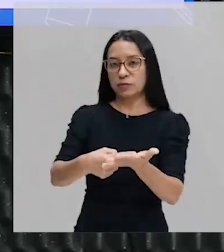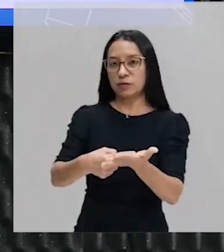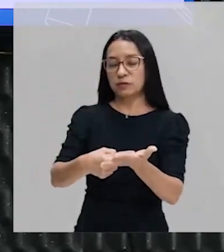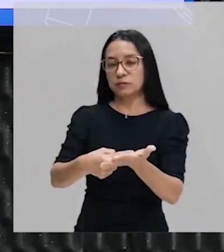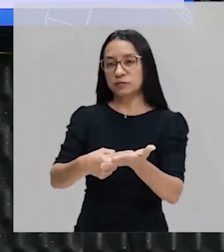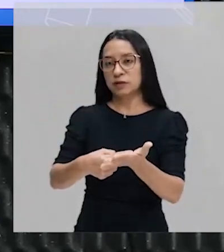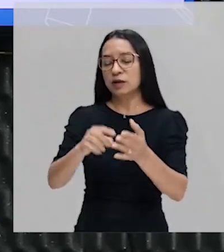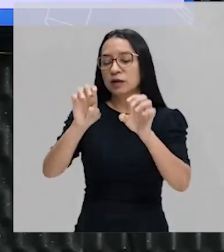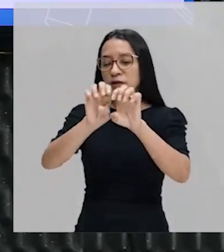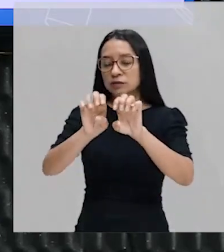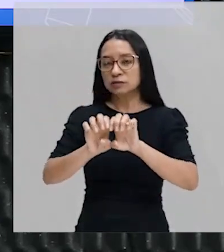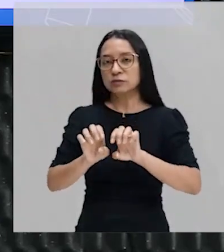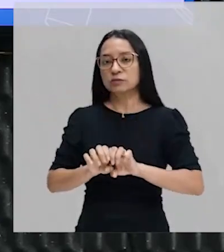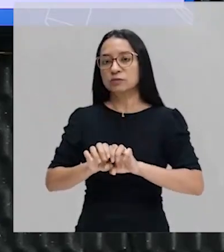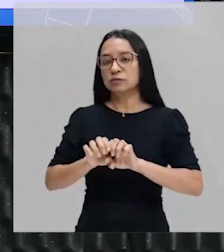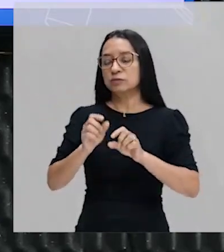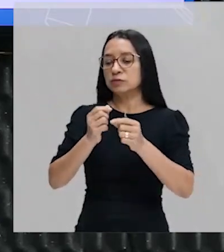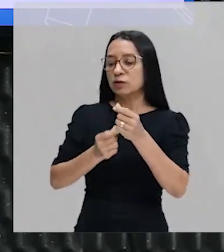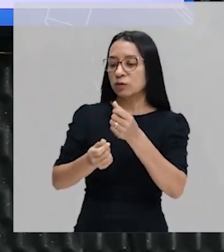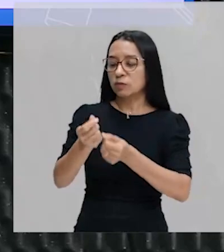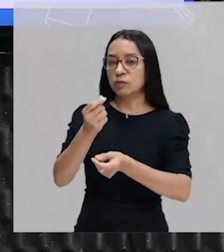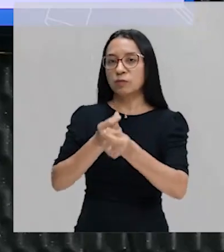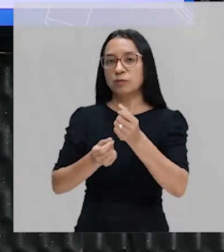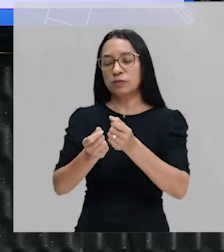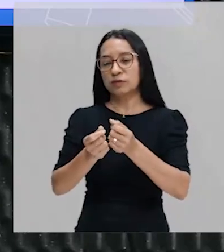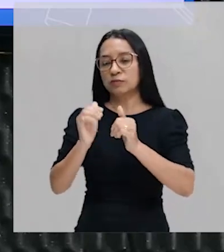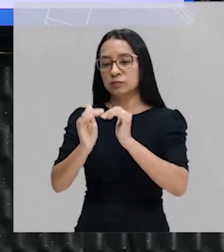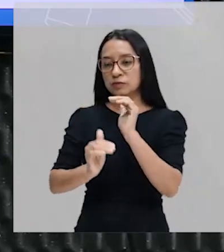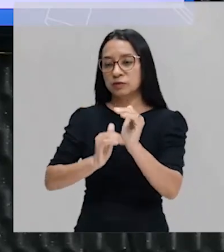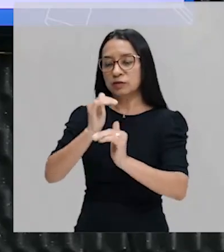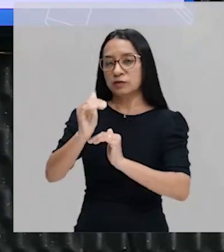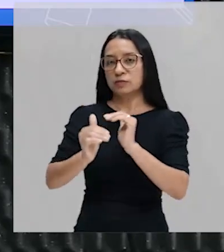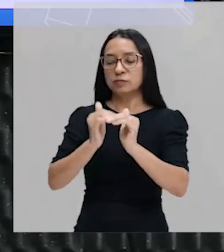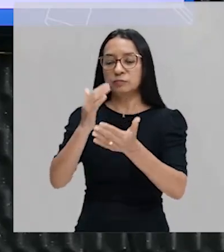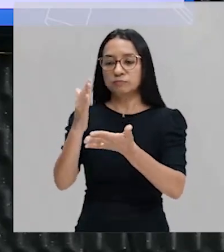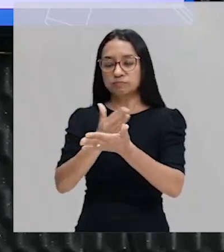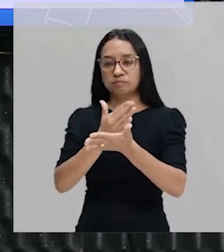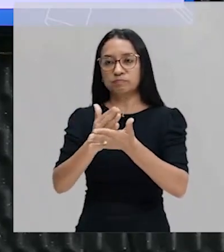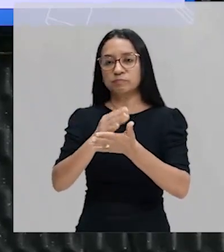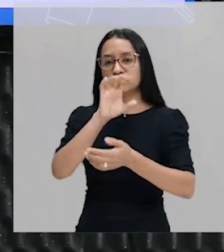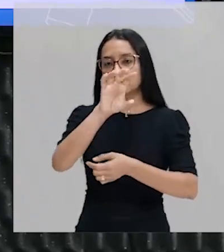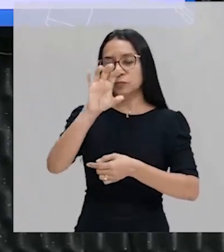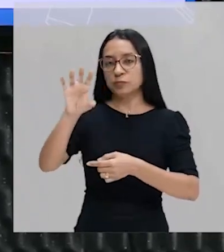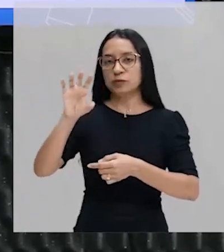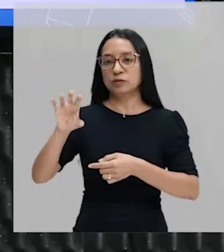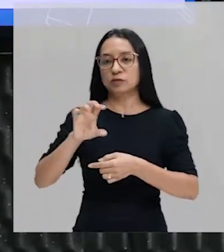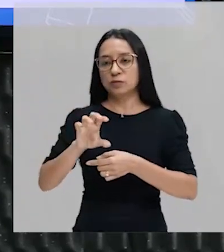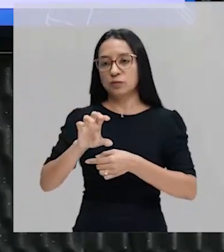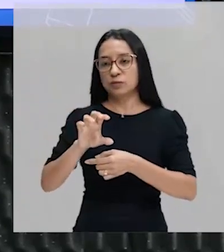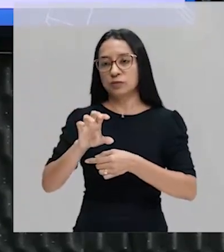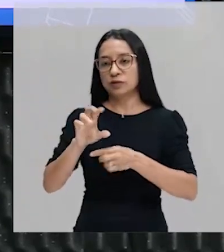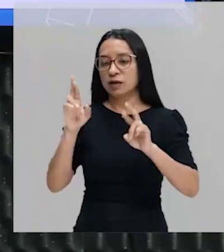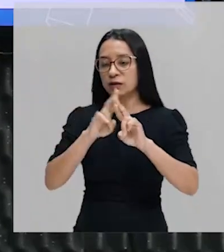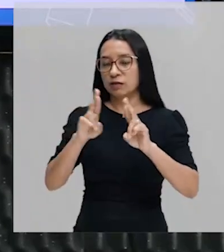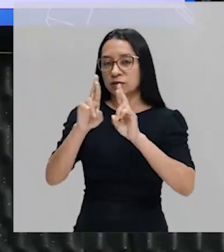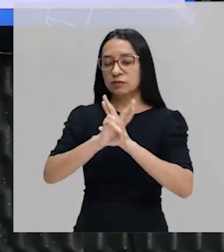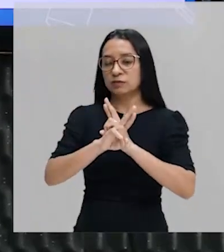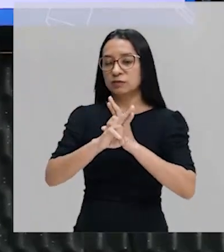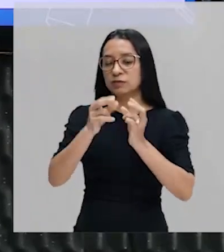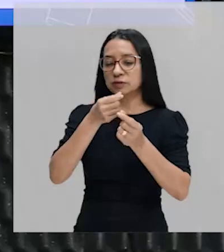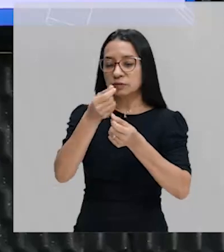comércio e o desenvolvimento de algumas regiões, no que se trata a economia açucareira, no Nordeste,